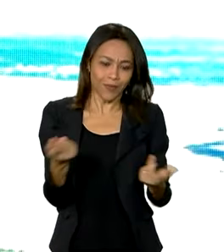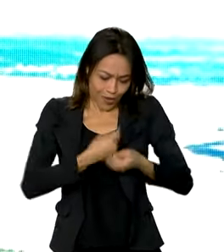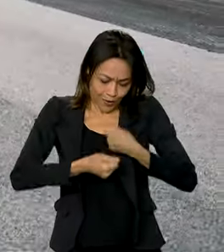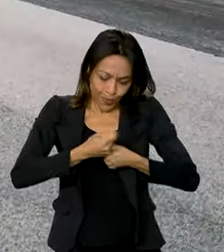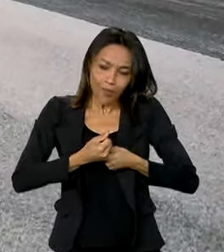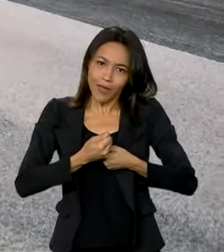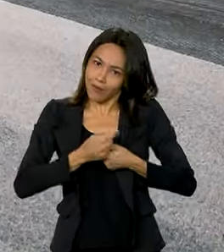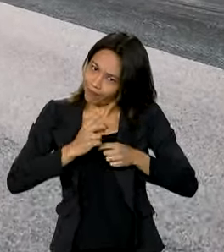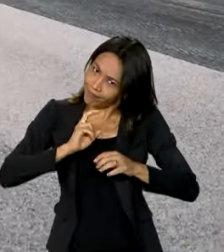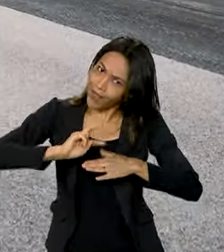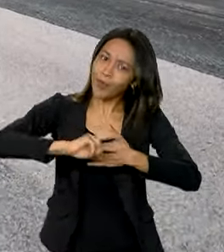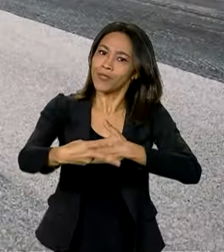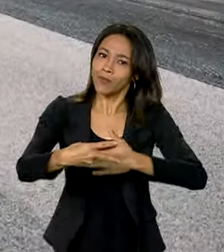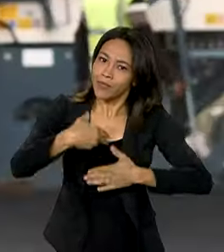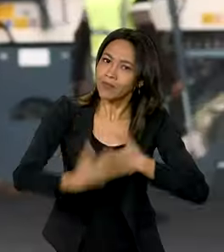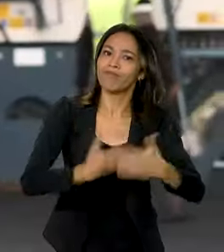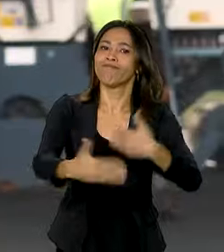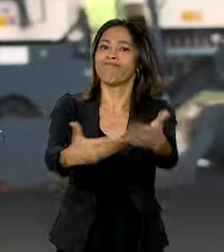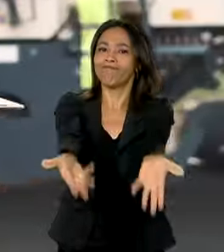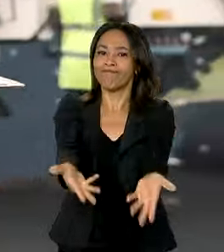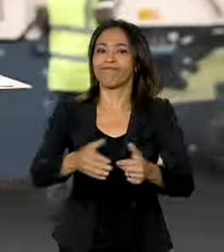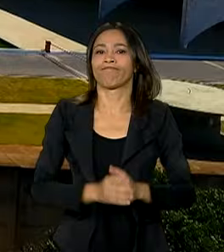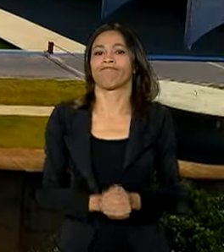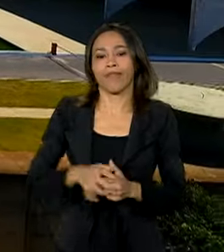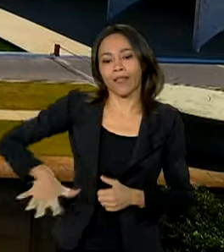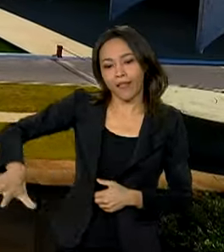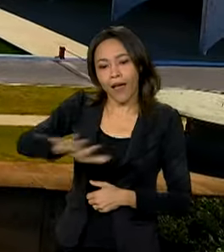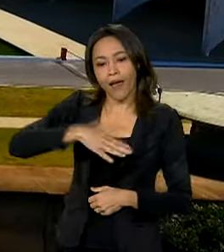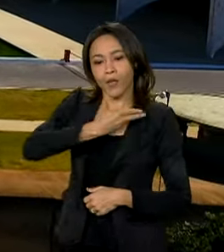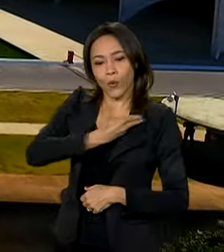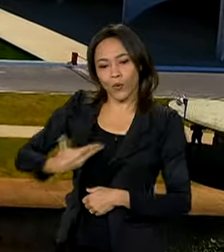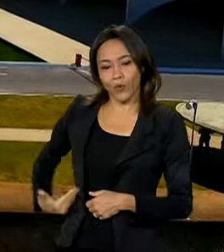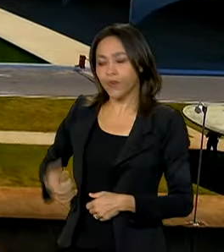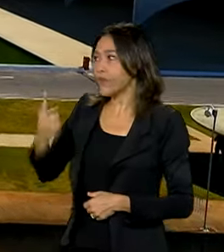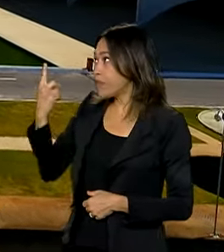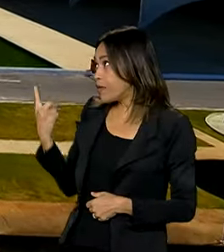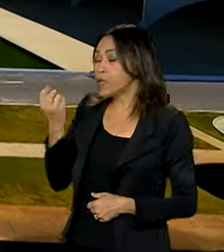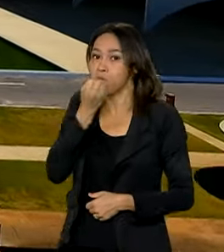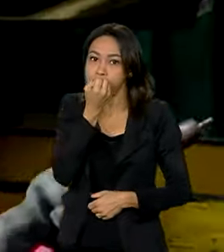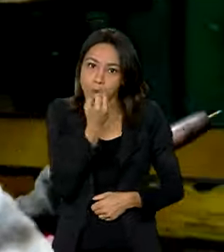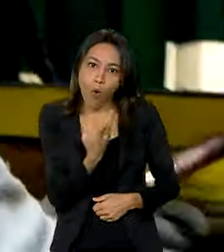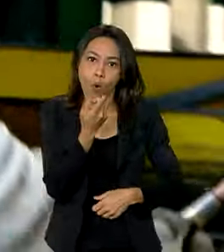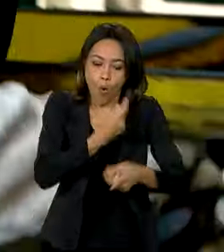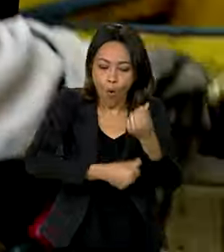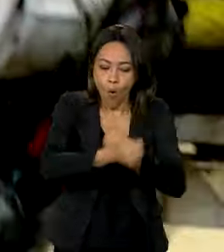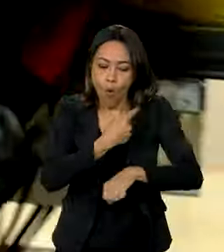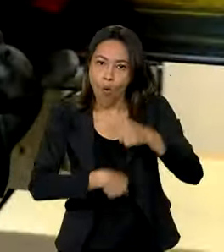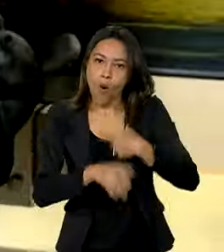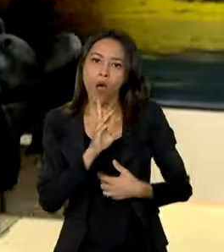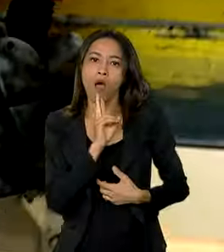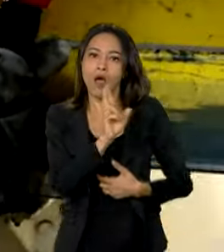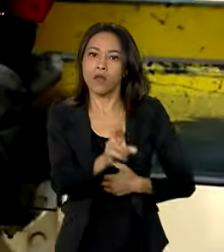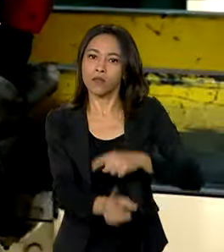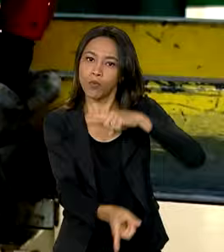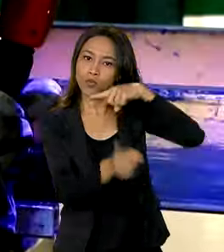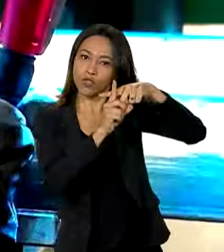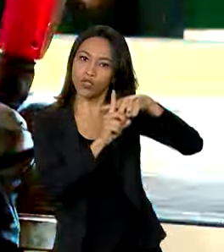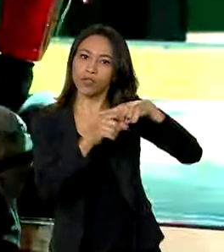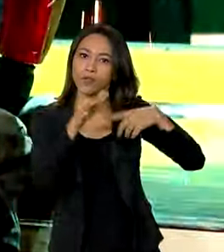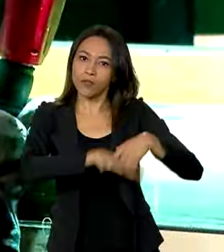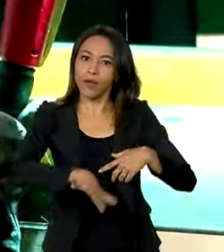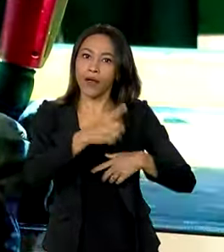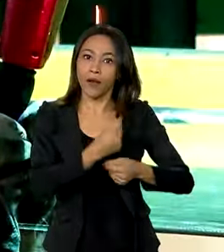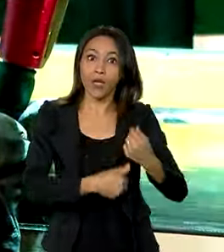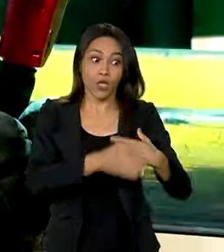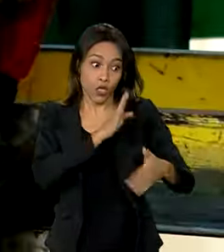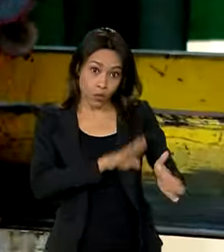não crescer. Os investimentos do setor público, os bons resultados na área econômica e a confiança no crescimento do país